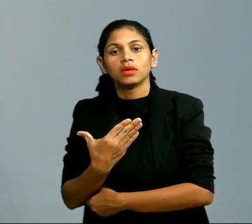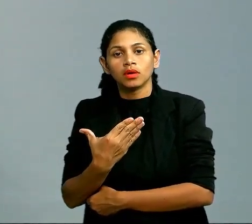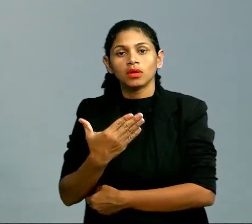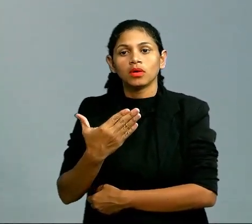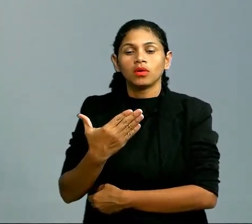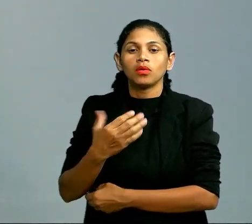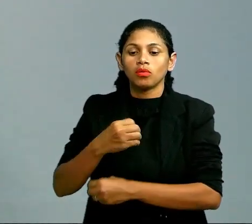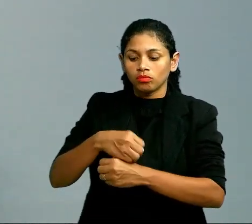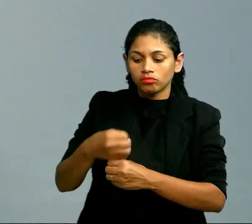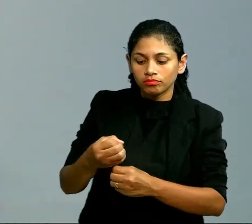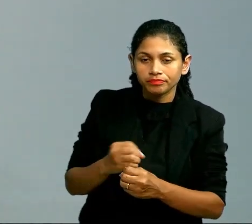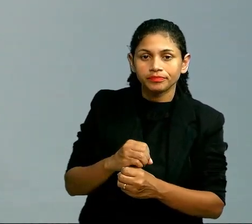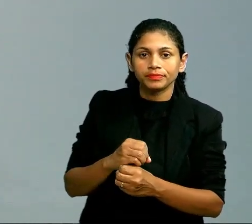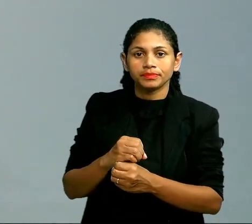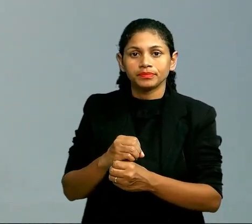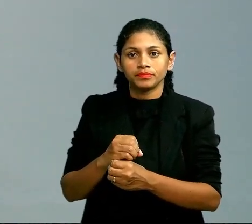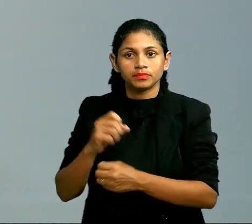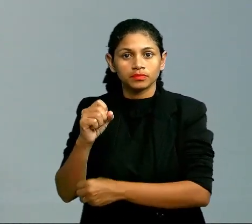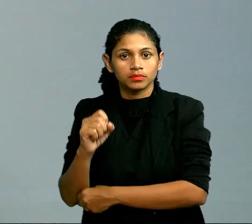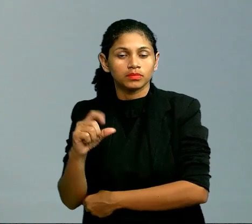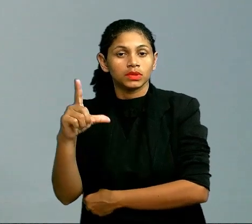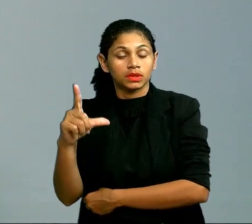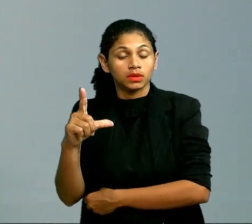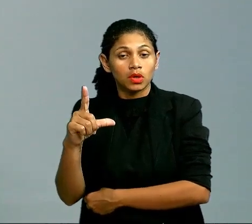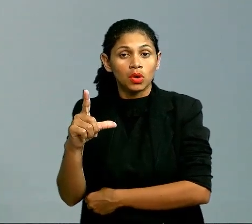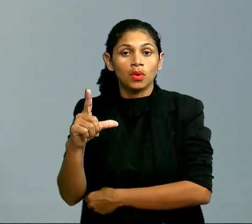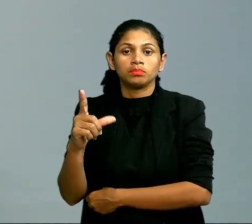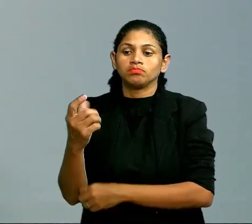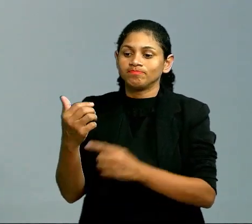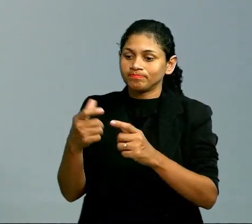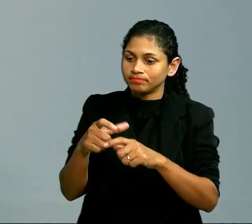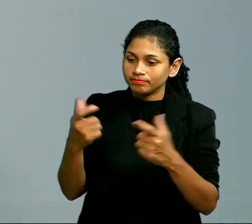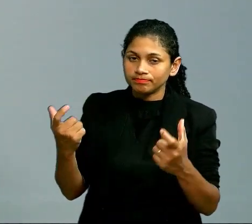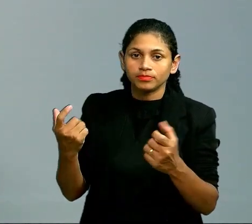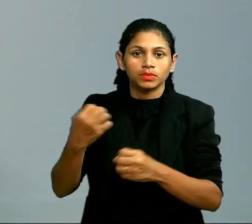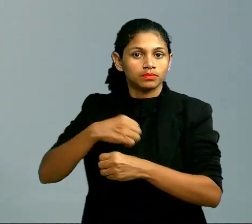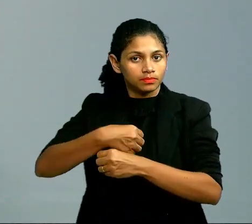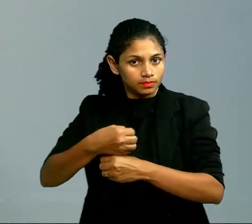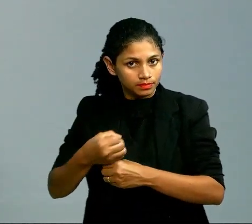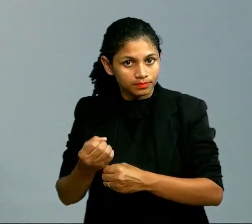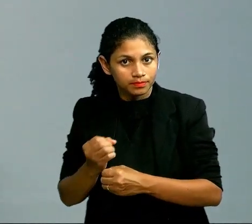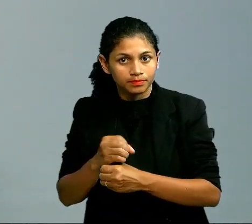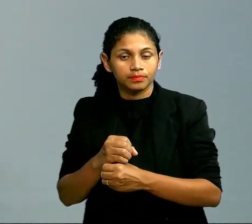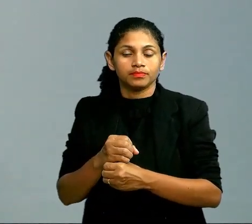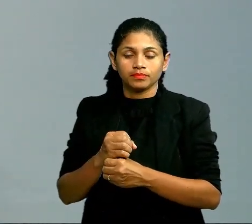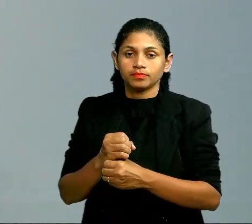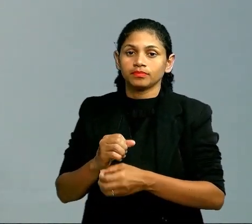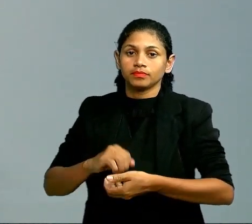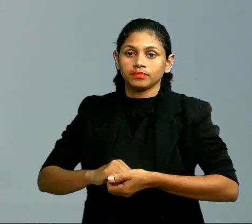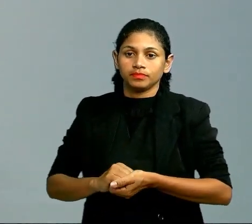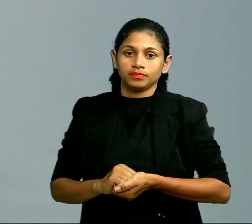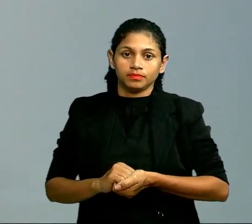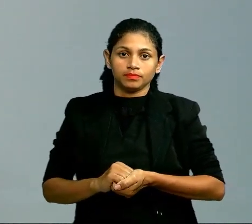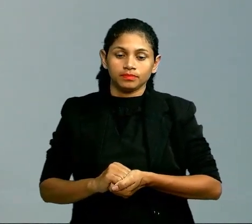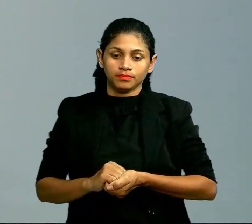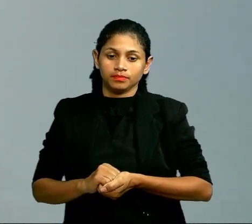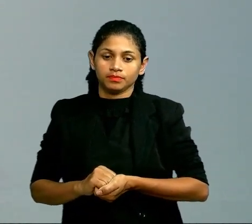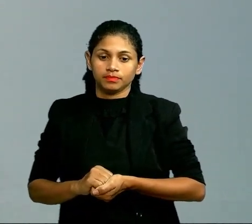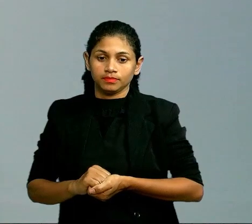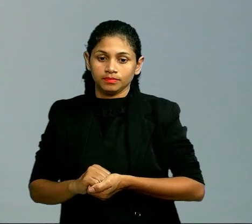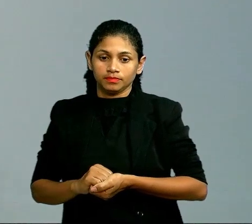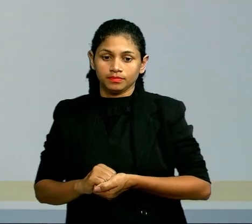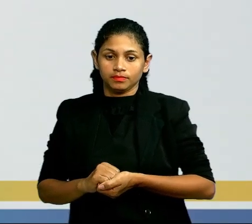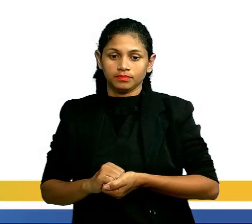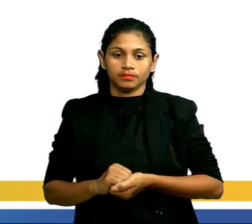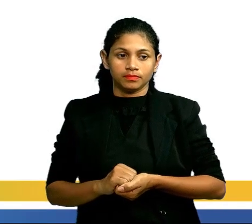Quanto maior a cadeia, maior a massa molecular. Então, qual desses fatores faz com que a destilação do petróleo aconteça nessa